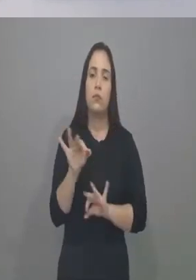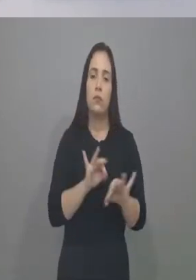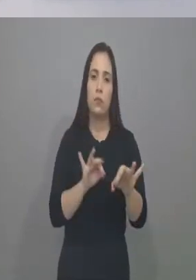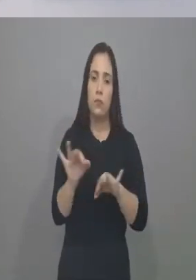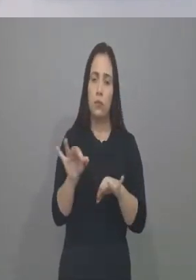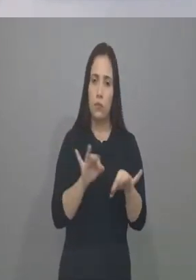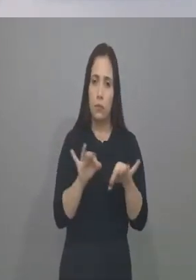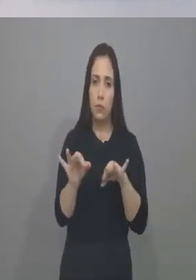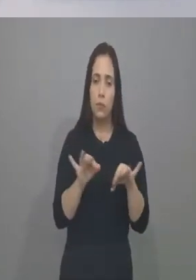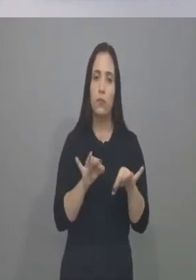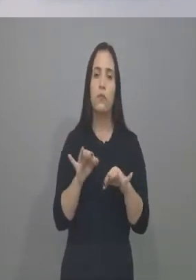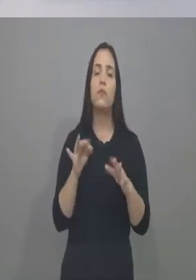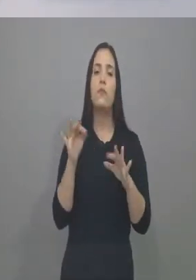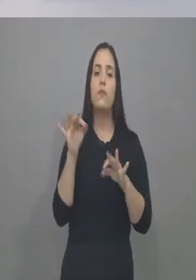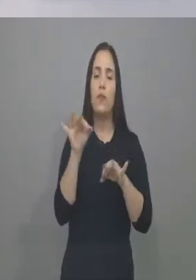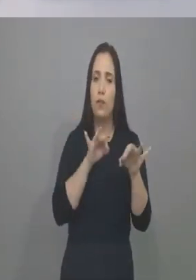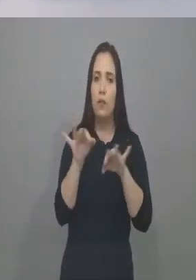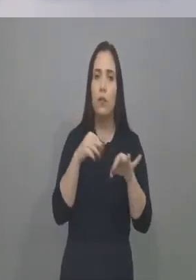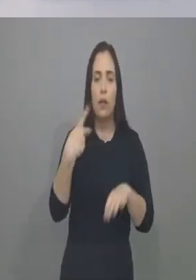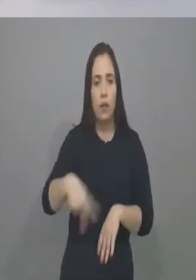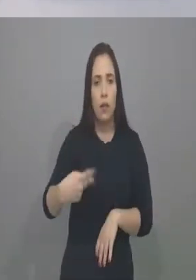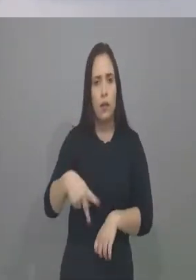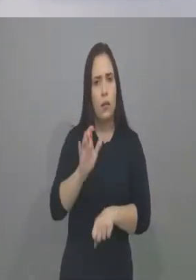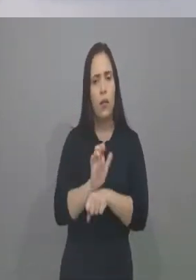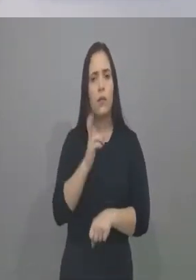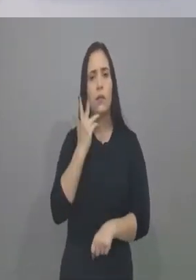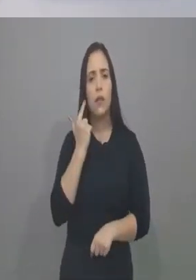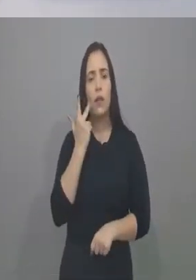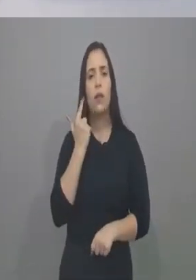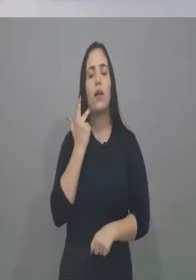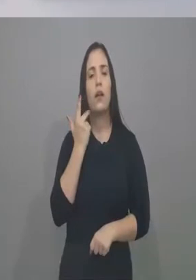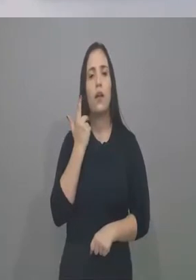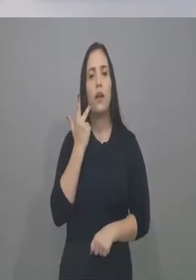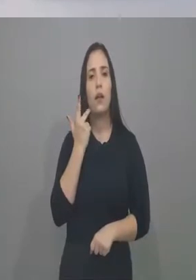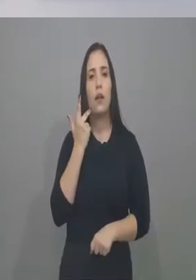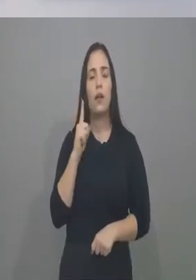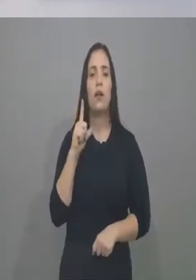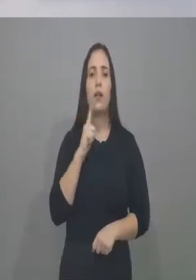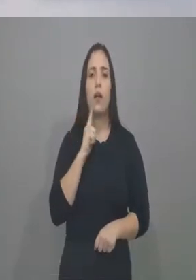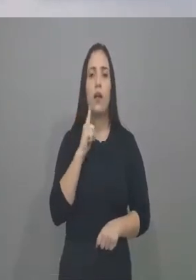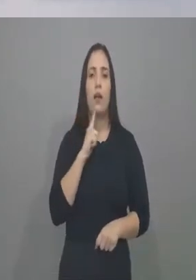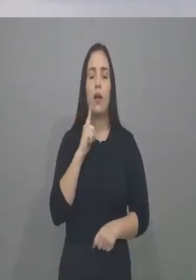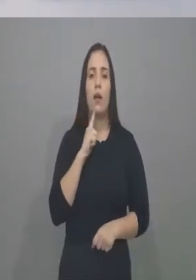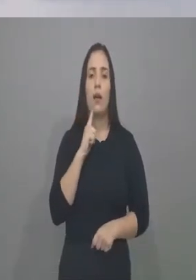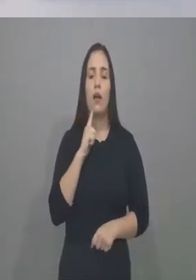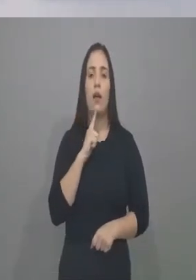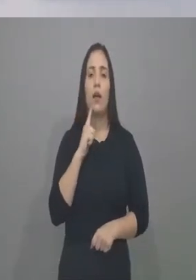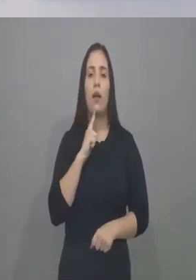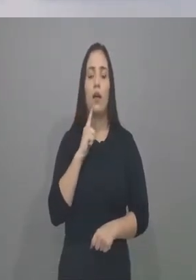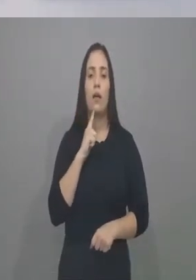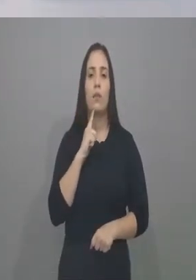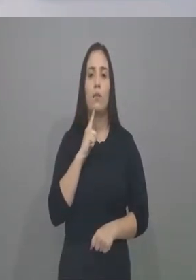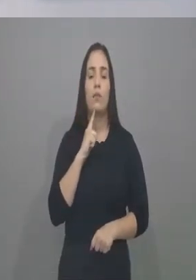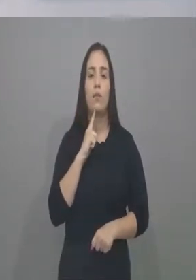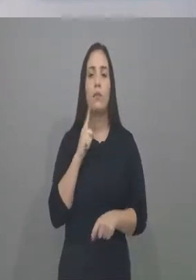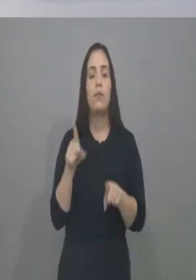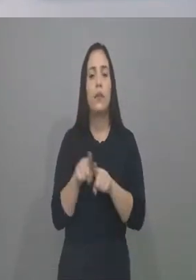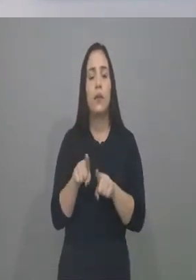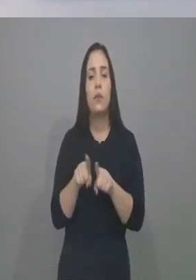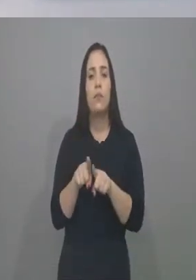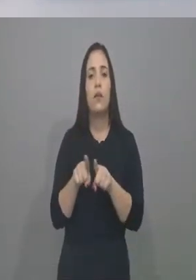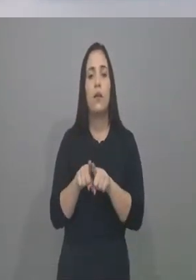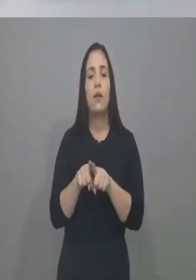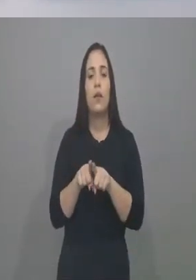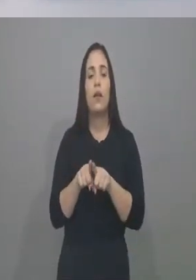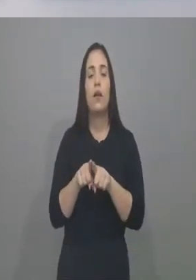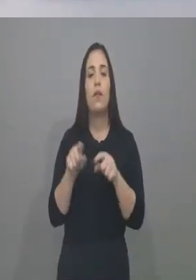dentro do orçamento do Estado, não é das minhas emendas pessoais, mas dentro do orçamento do Estado, recursos para fazer